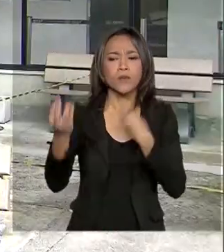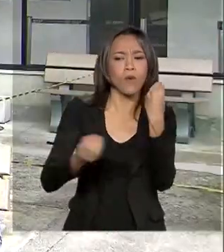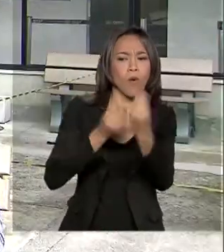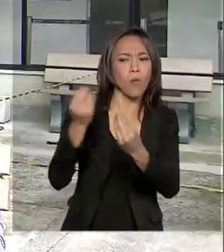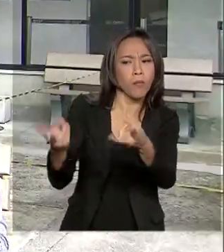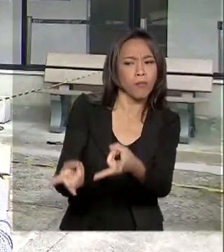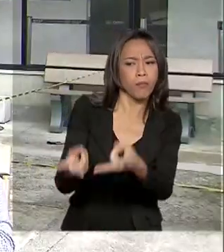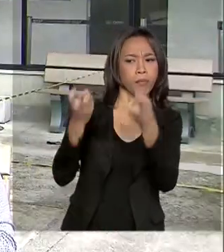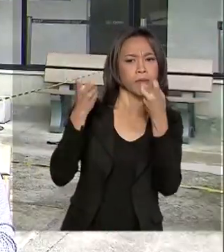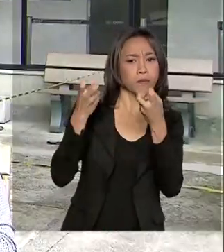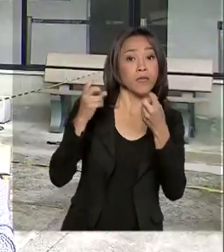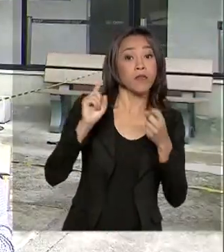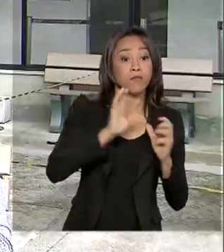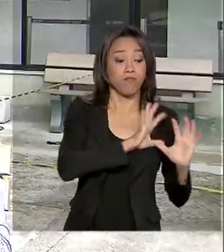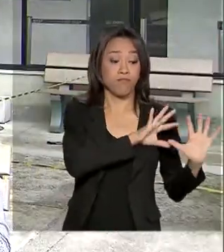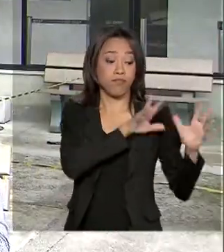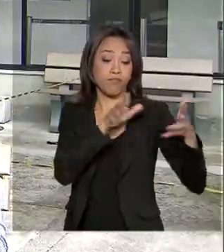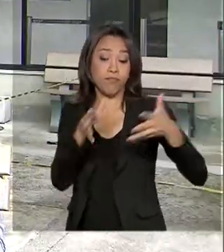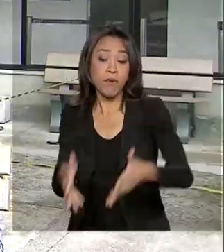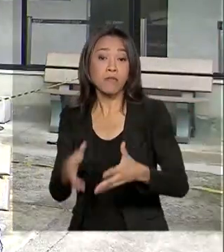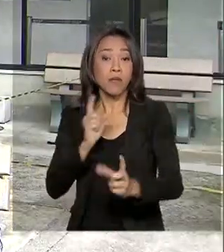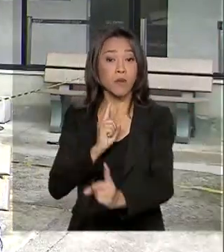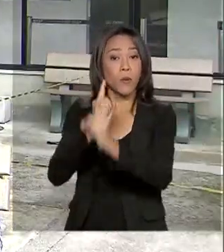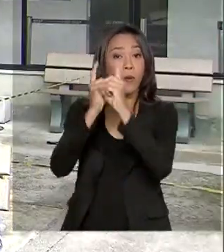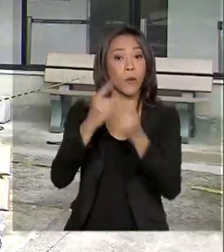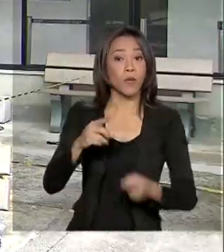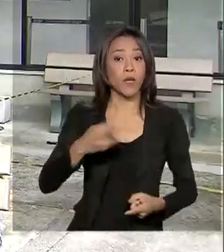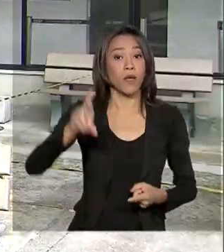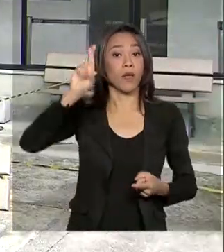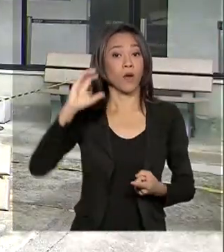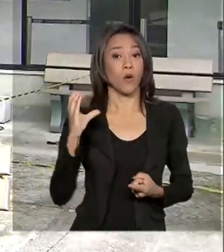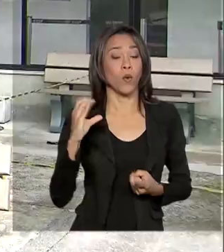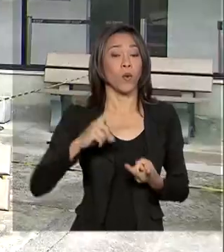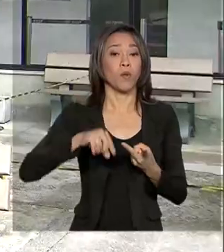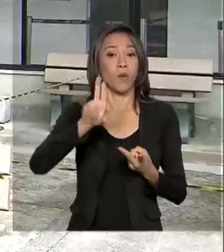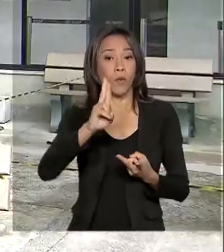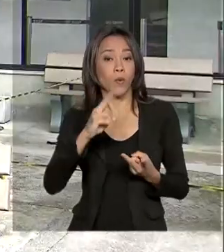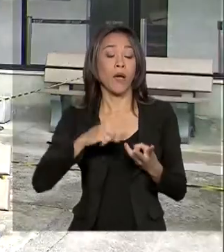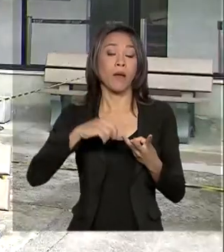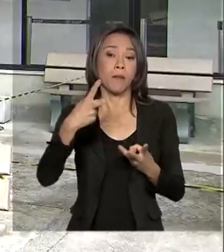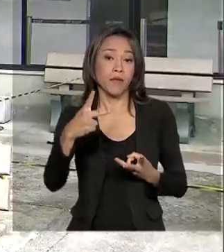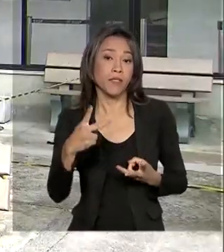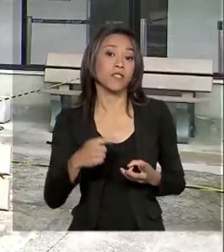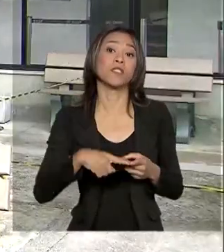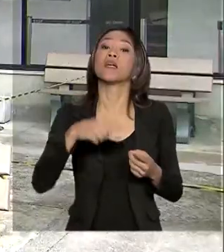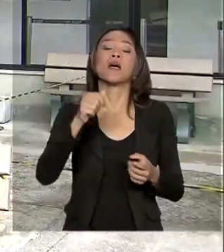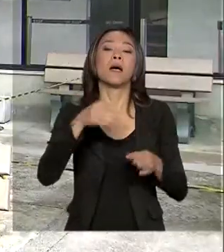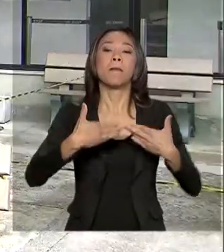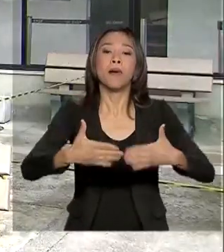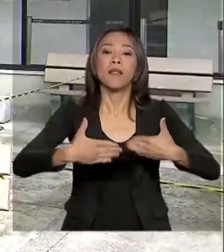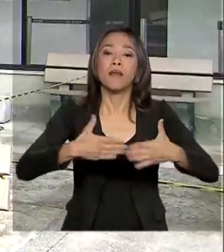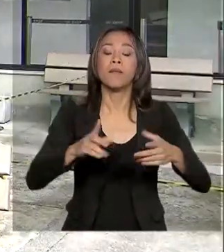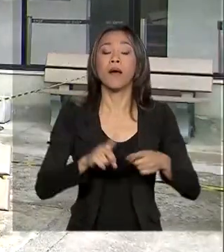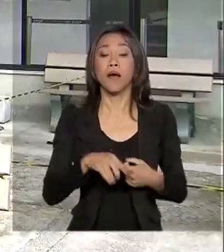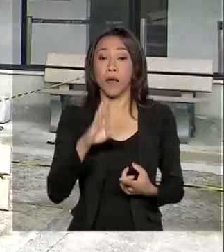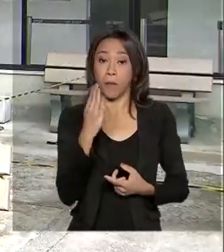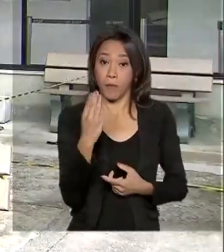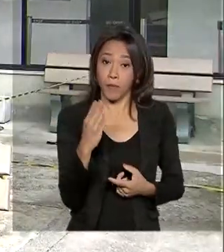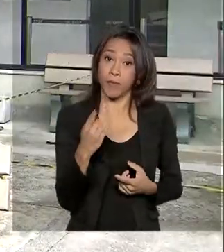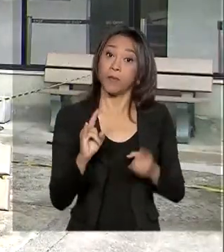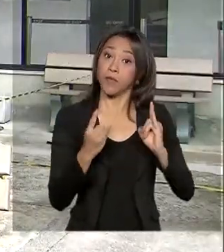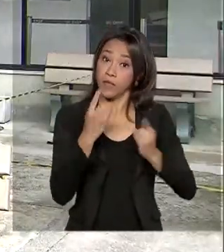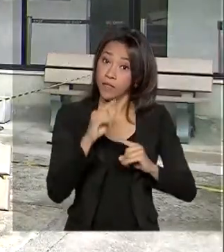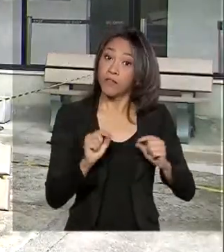diagnóstico. Participaram do encontro representantes da Colômbia, do Uruguai, da Argentina, do Panamá, da Bolívia, do Chile, do Equador,